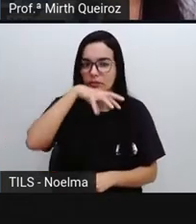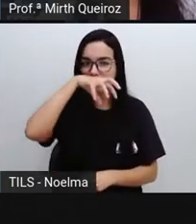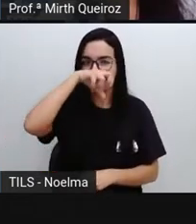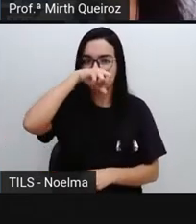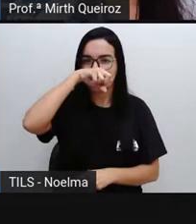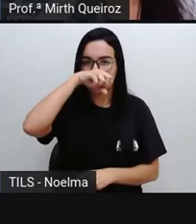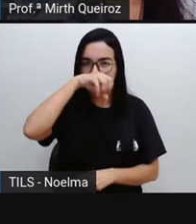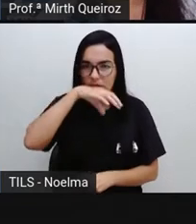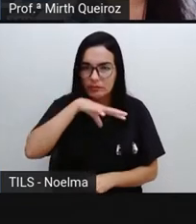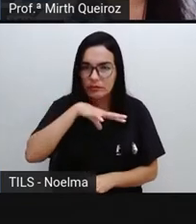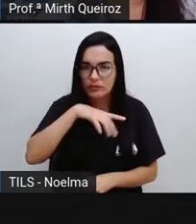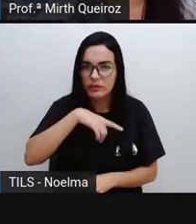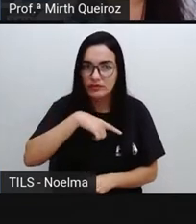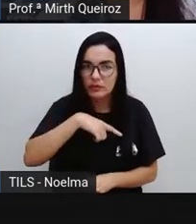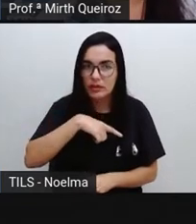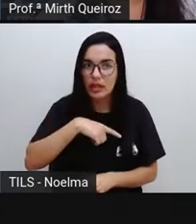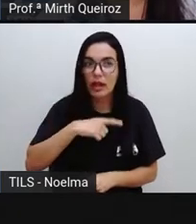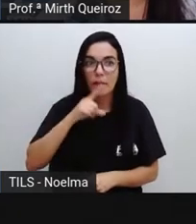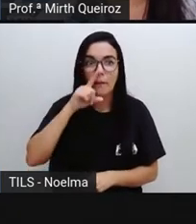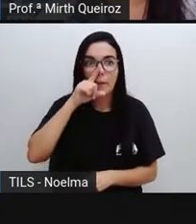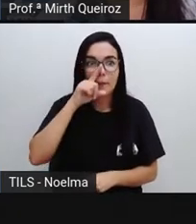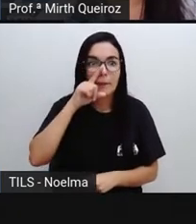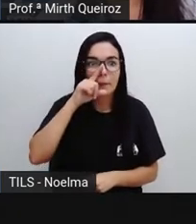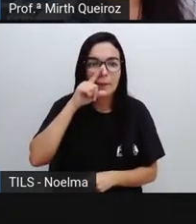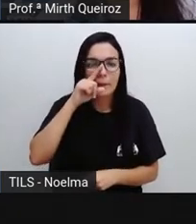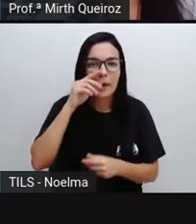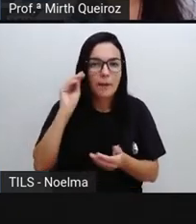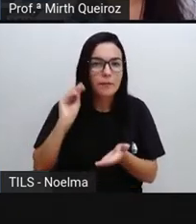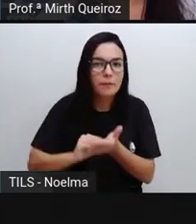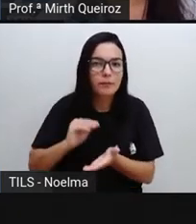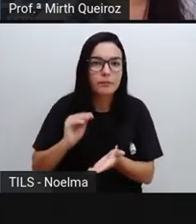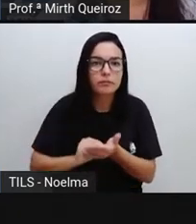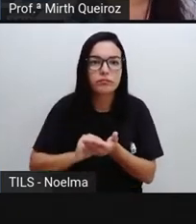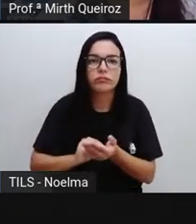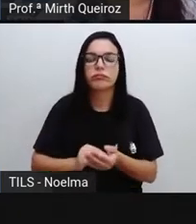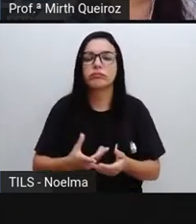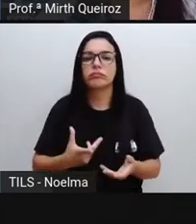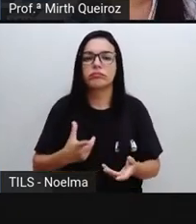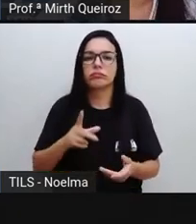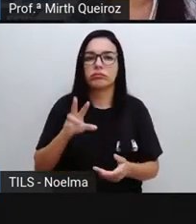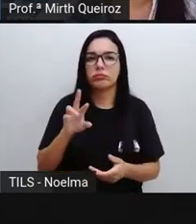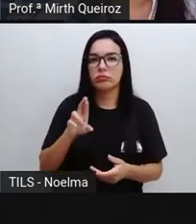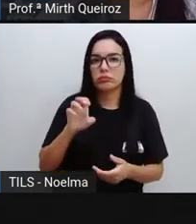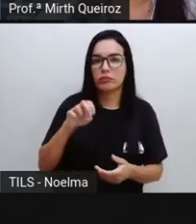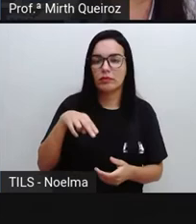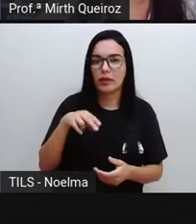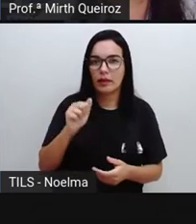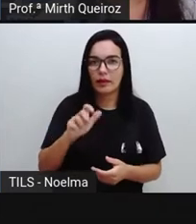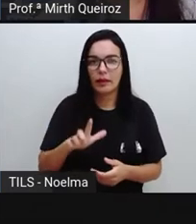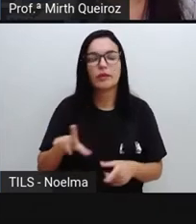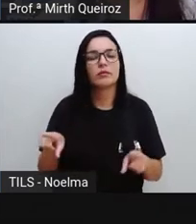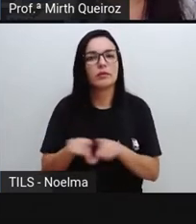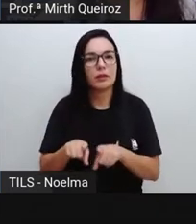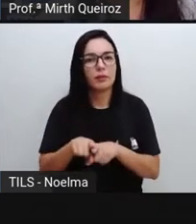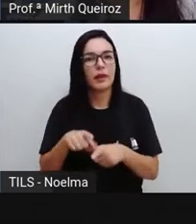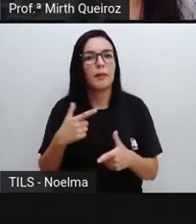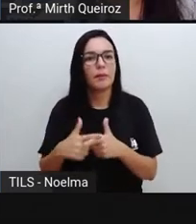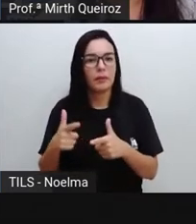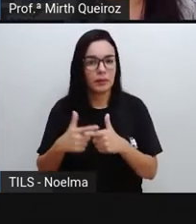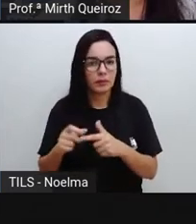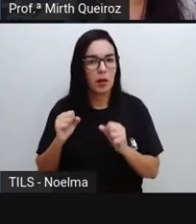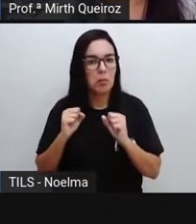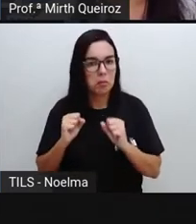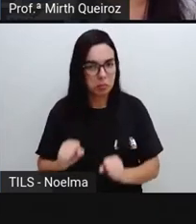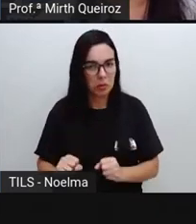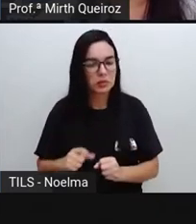síndrome respiratória aguda grave, insuficiência renal, são alguns dos problemas que a